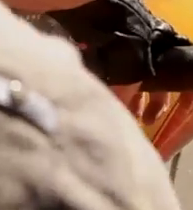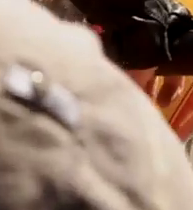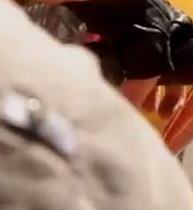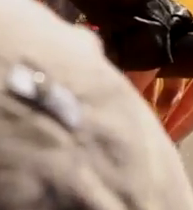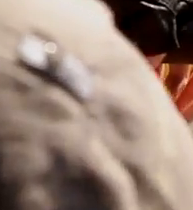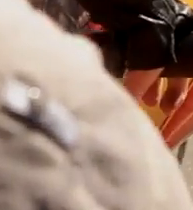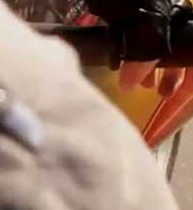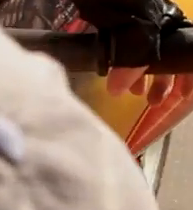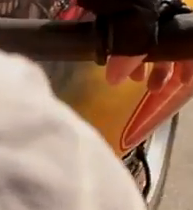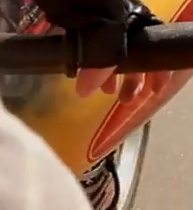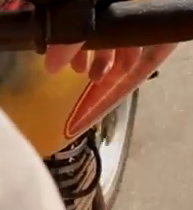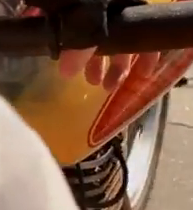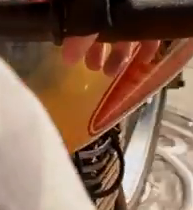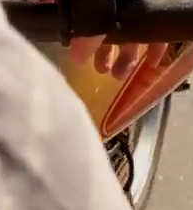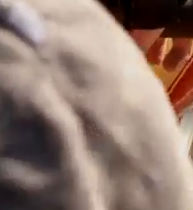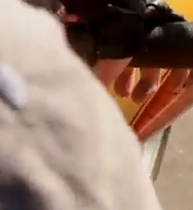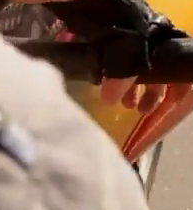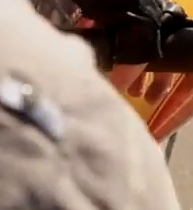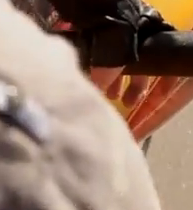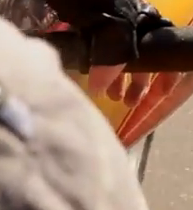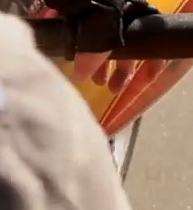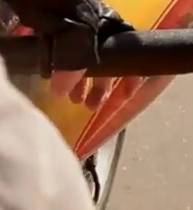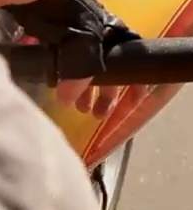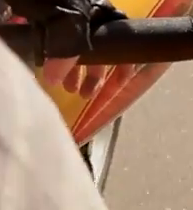Rosto de Eduardo no espelho do retrovisor.